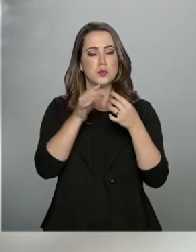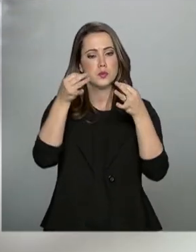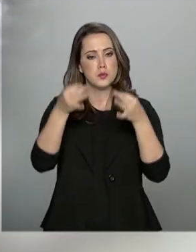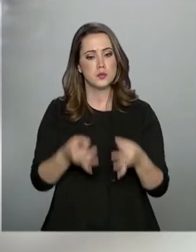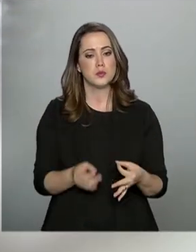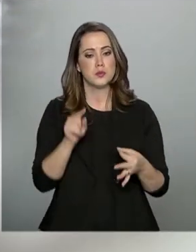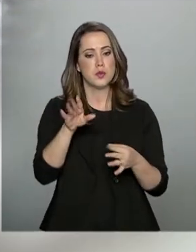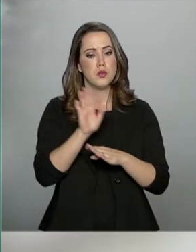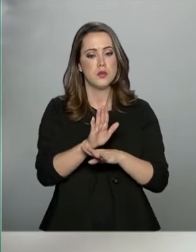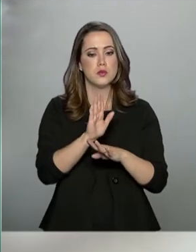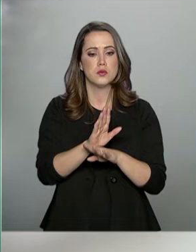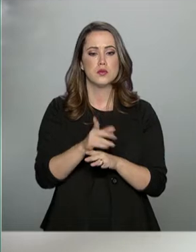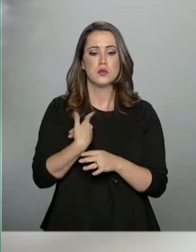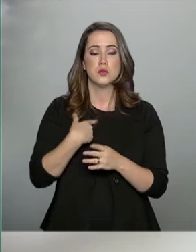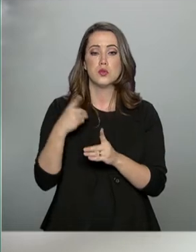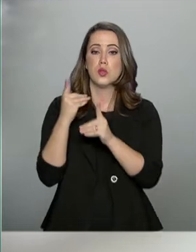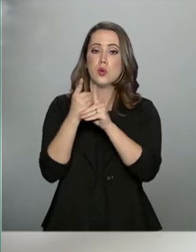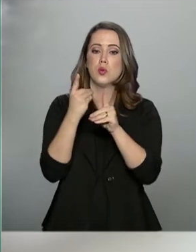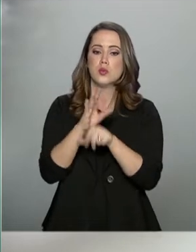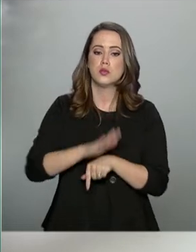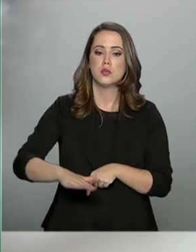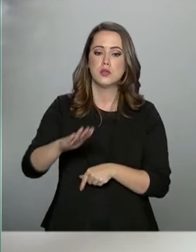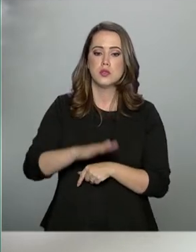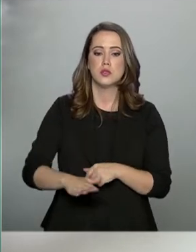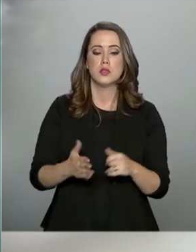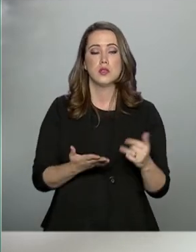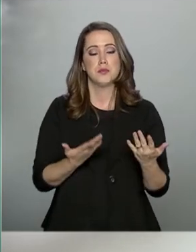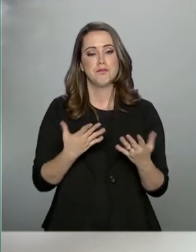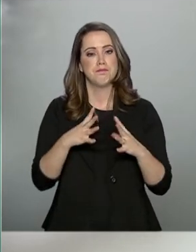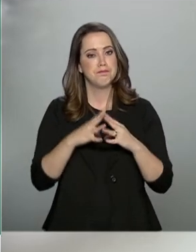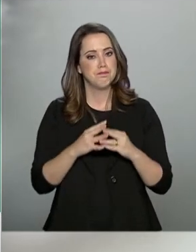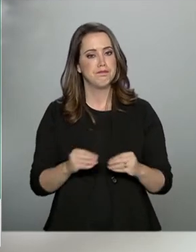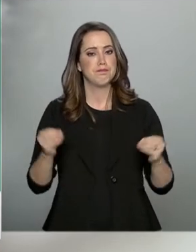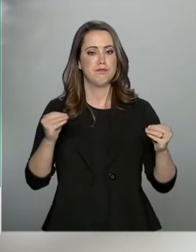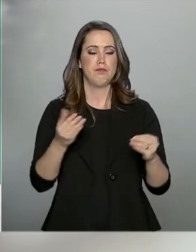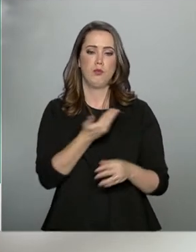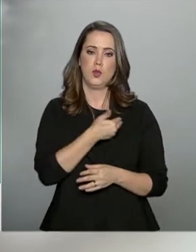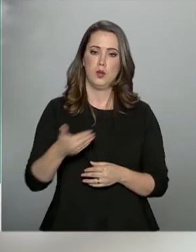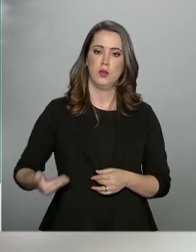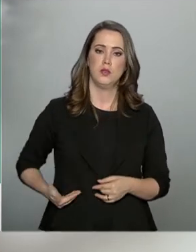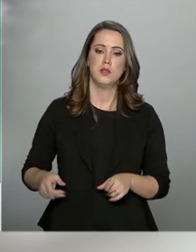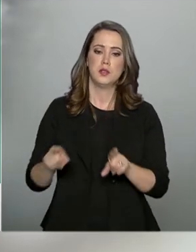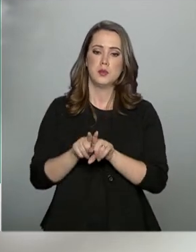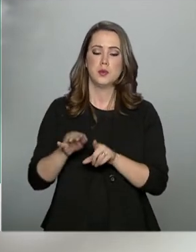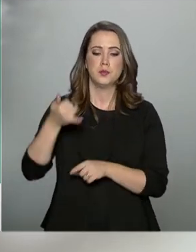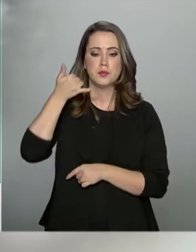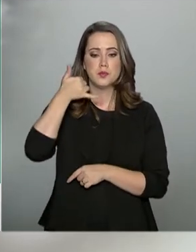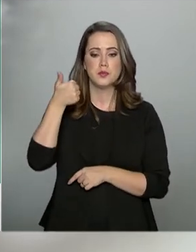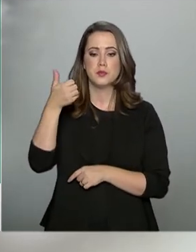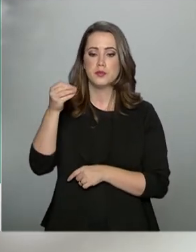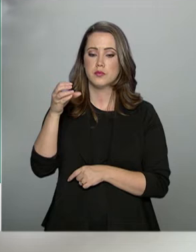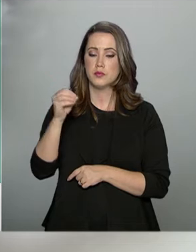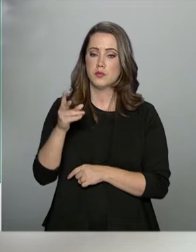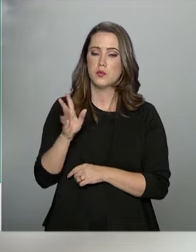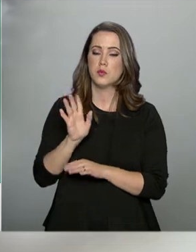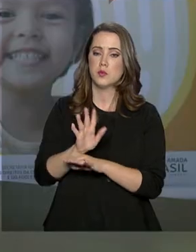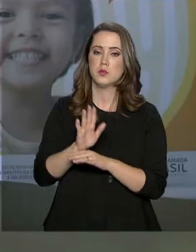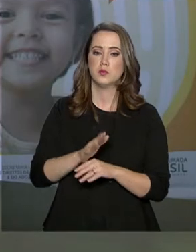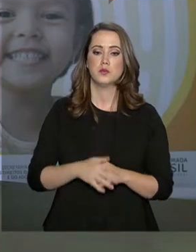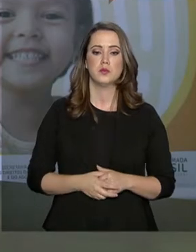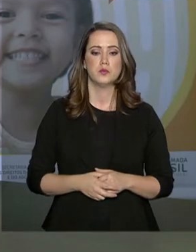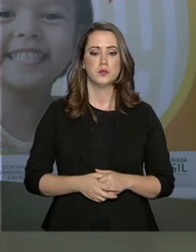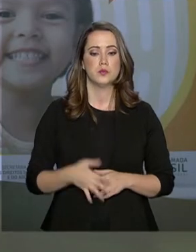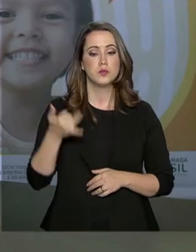justamente ajudar a encontrar crianças desaparecidas. O governo conta ainda com o Disque 100 para ajudar nessa tarefa.